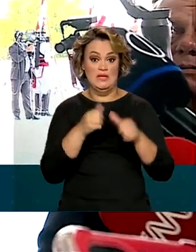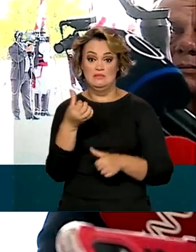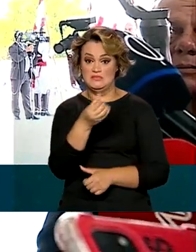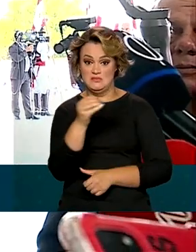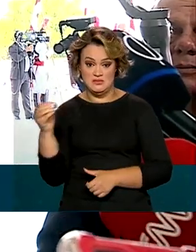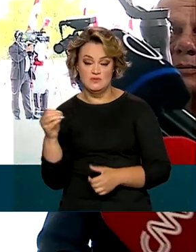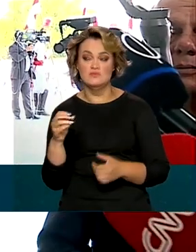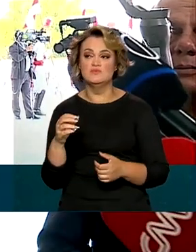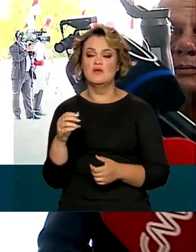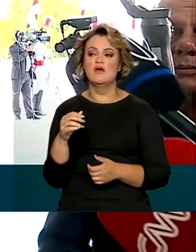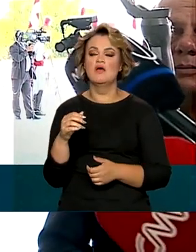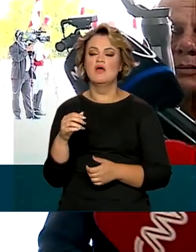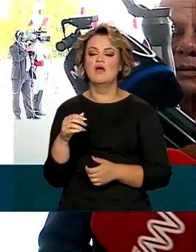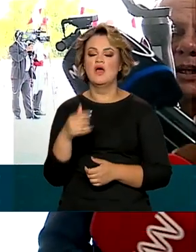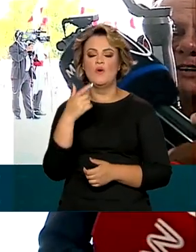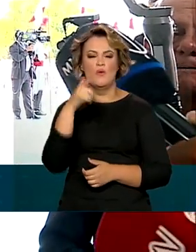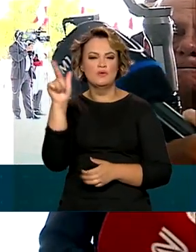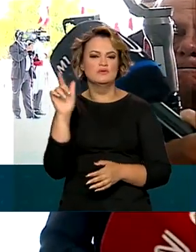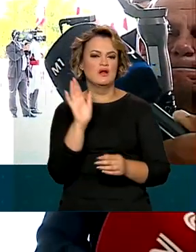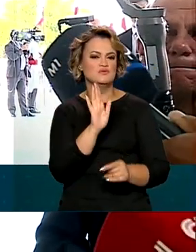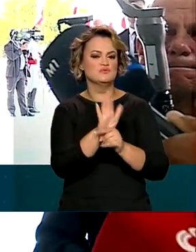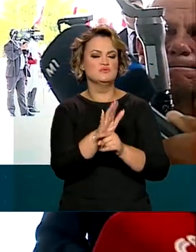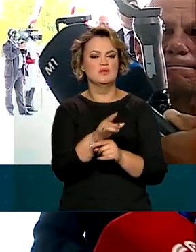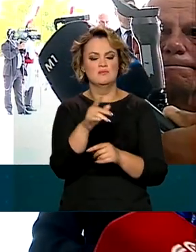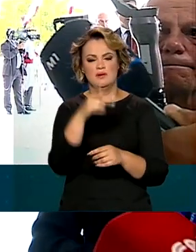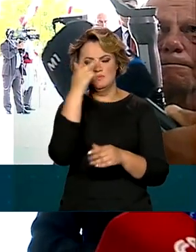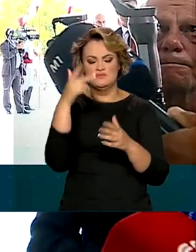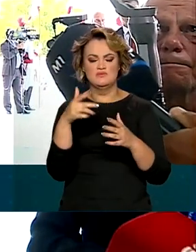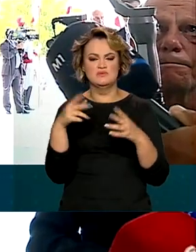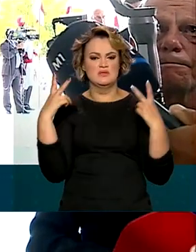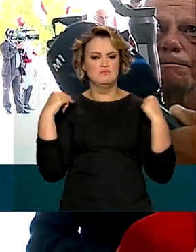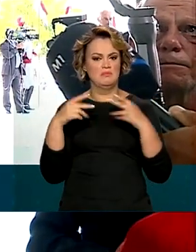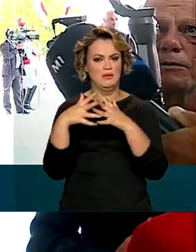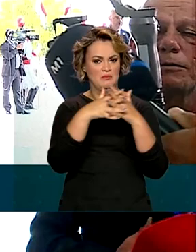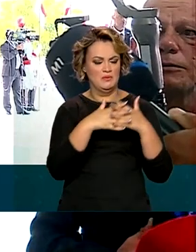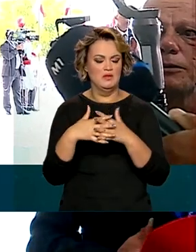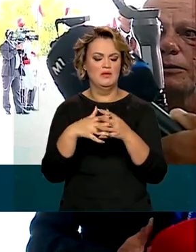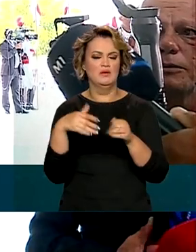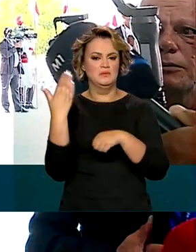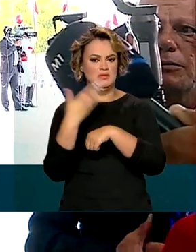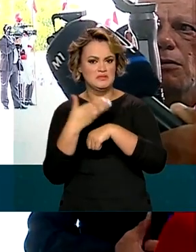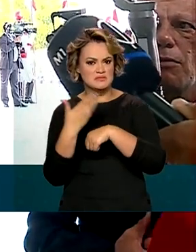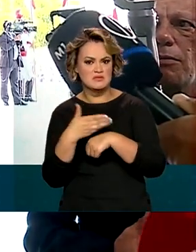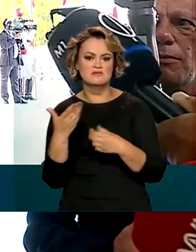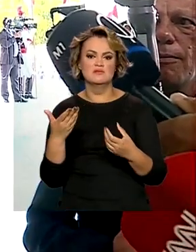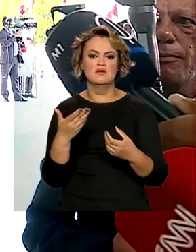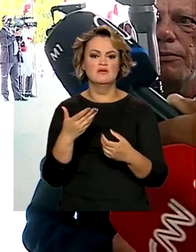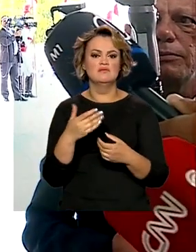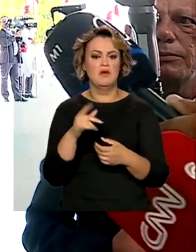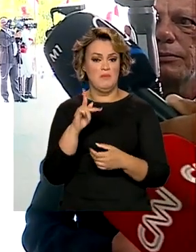Tem também uma ajuda para taxistas, para caminhoneiros. É uma PEC bem-vinda.